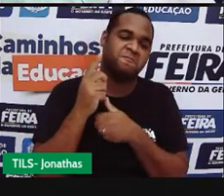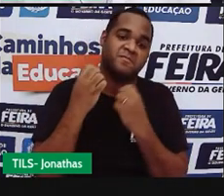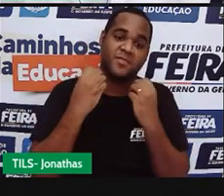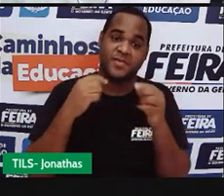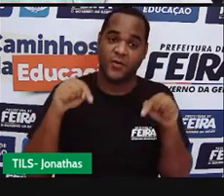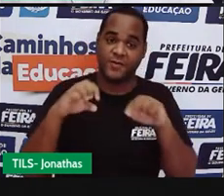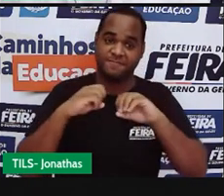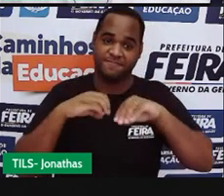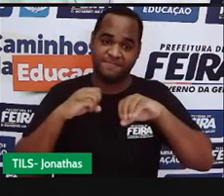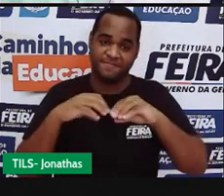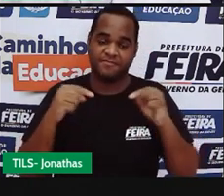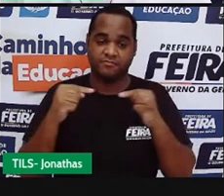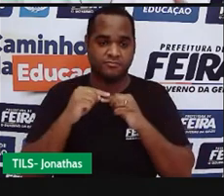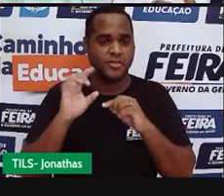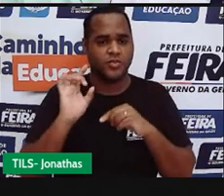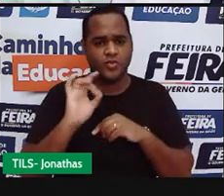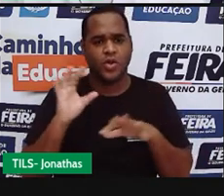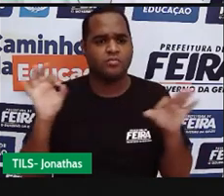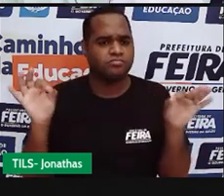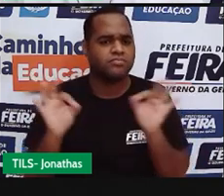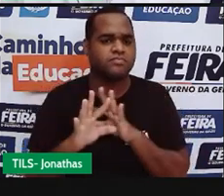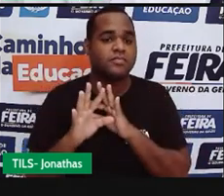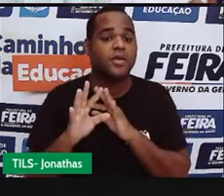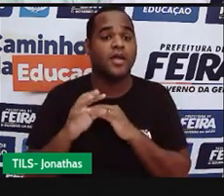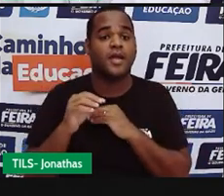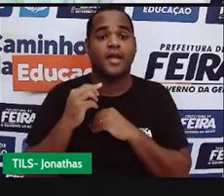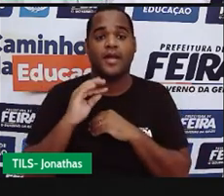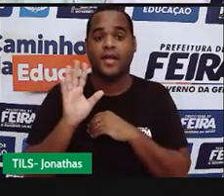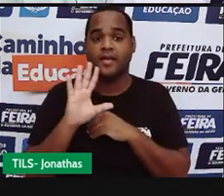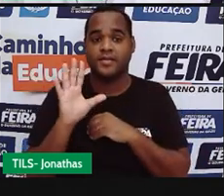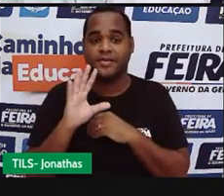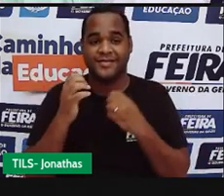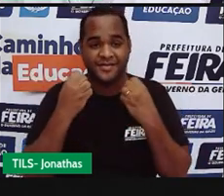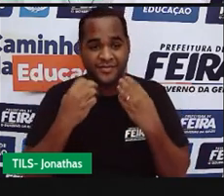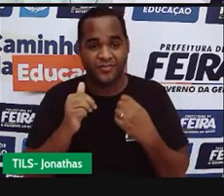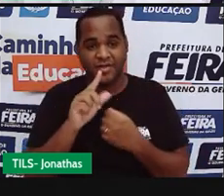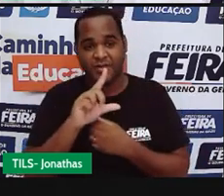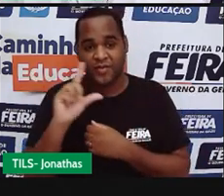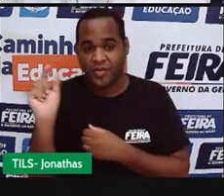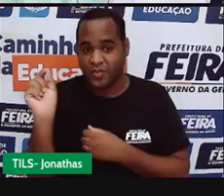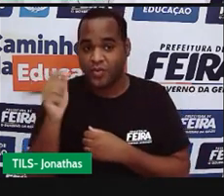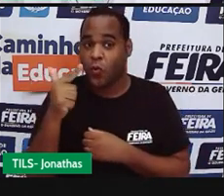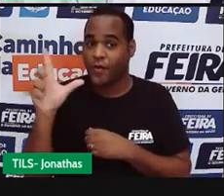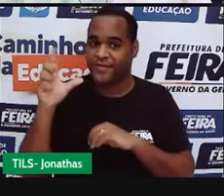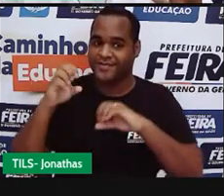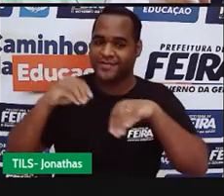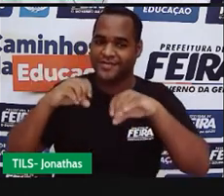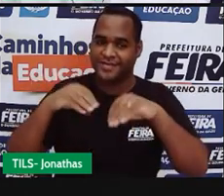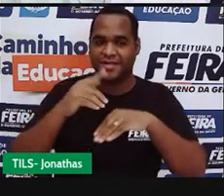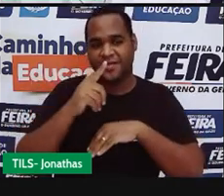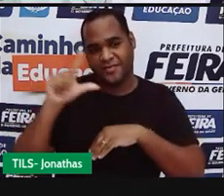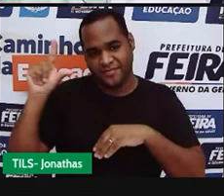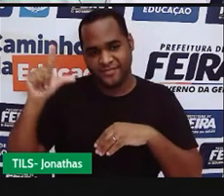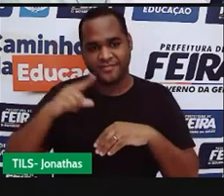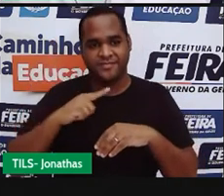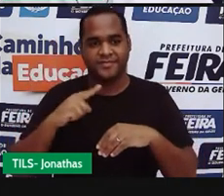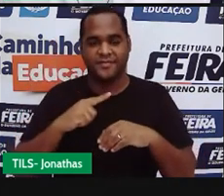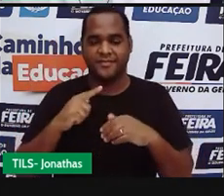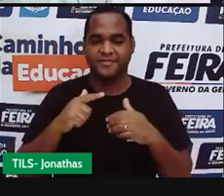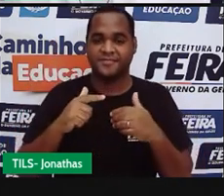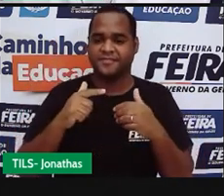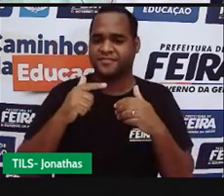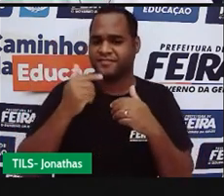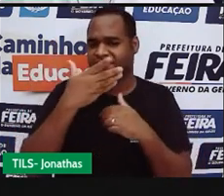para essa aula é só. Me despeço de você, já com muita saudade, esperando a próxima aula. E não esquece que